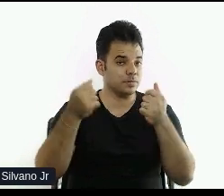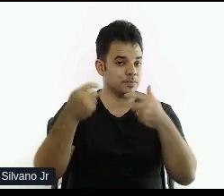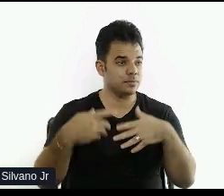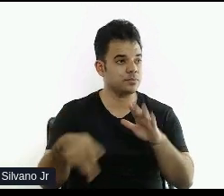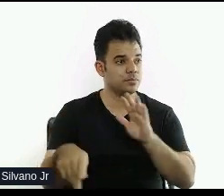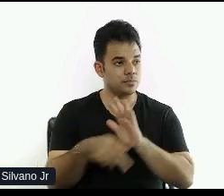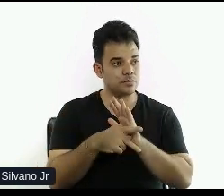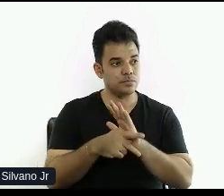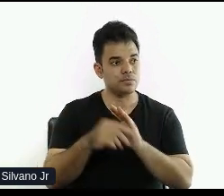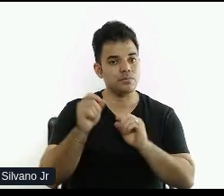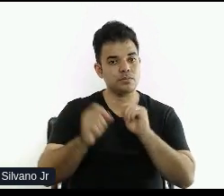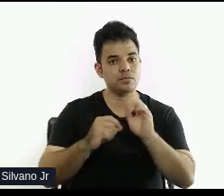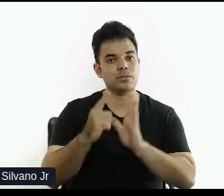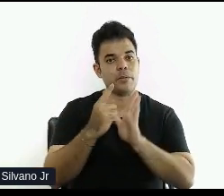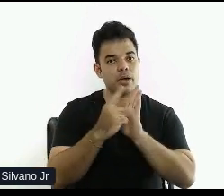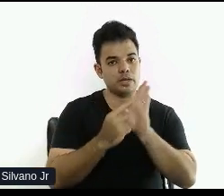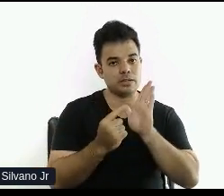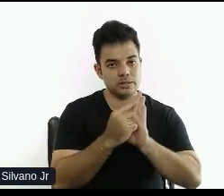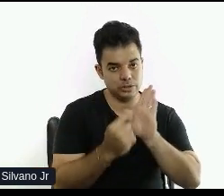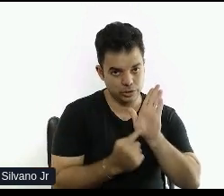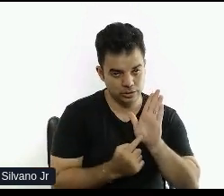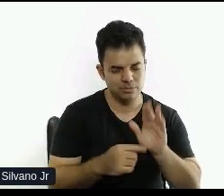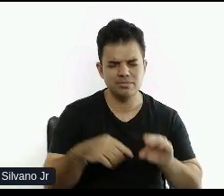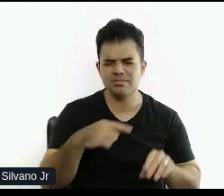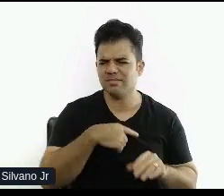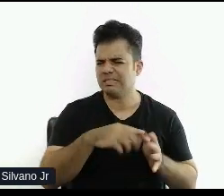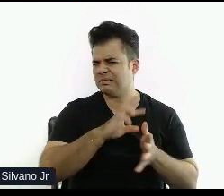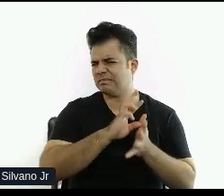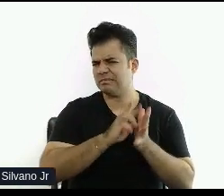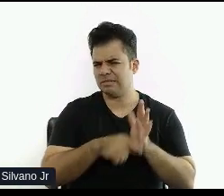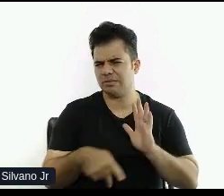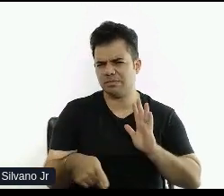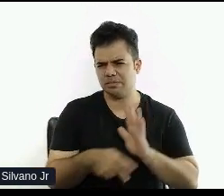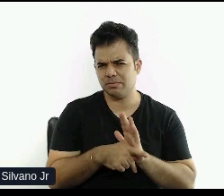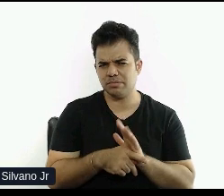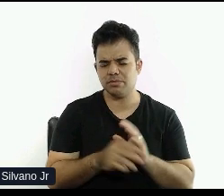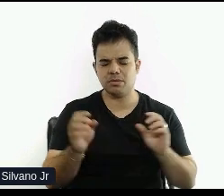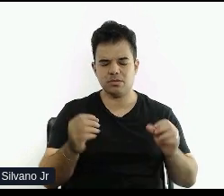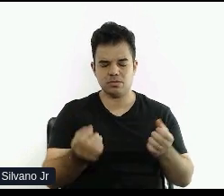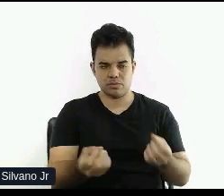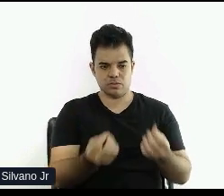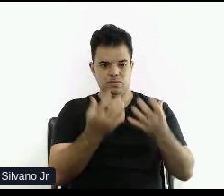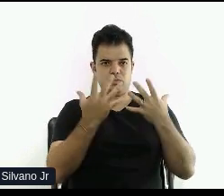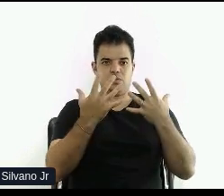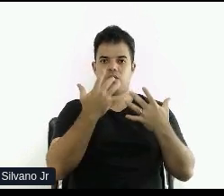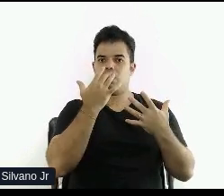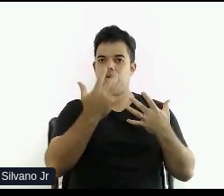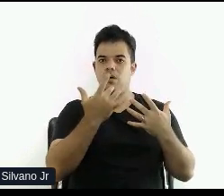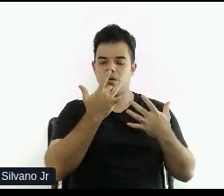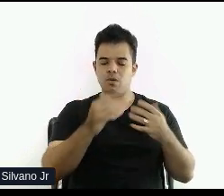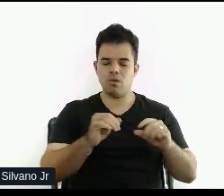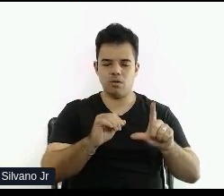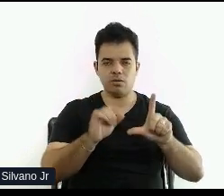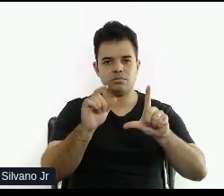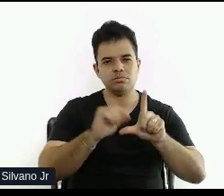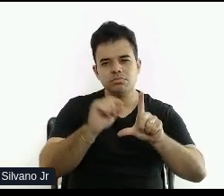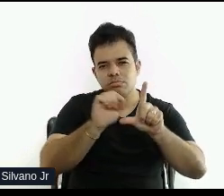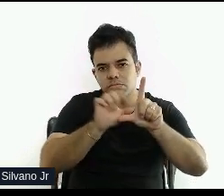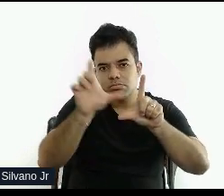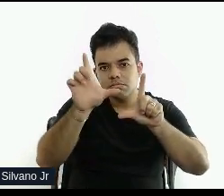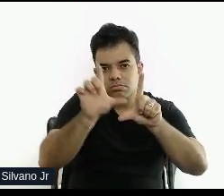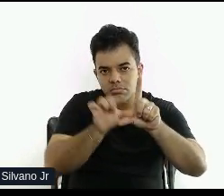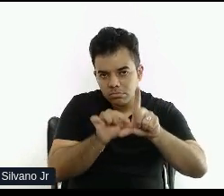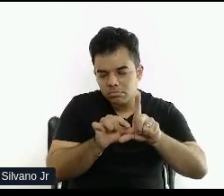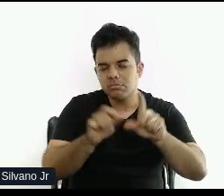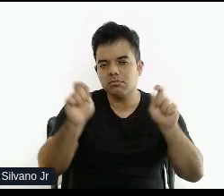pouquinho do plugin da Redstock, mas existem diversos plugins. Plugin de alto contraste, para aumentar, diminuir fonte, mudar a